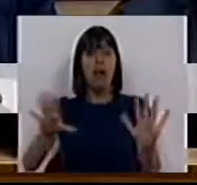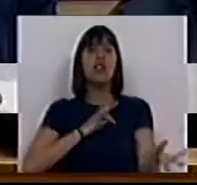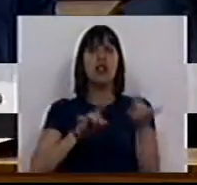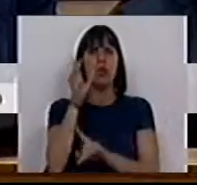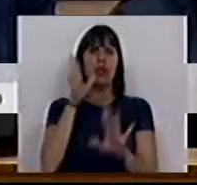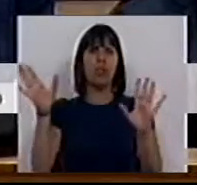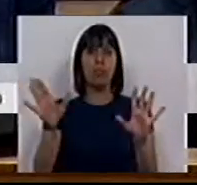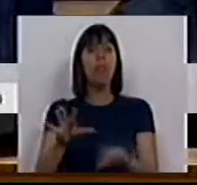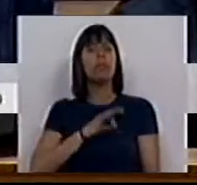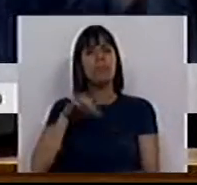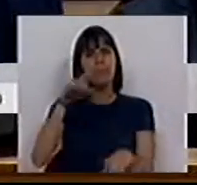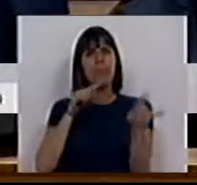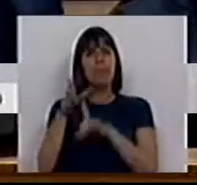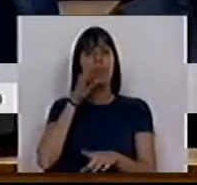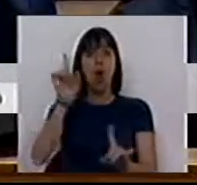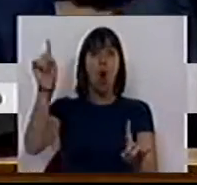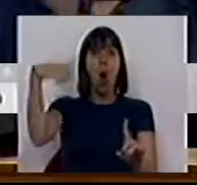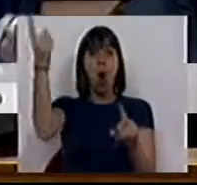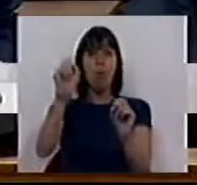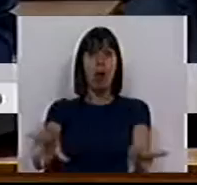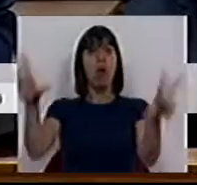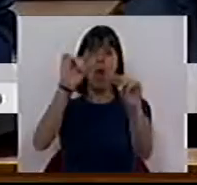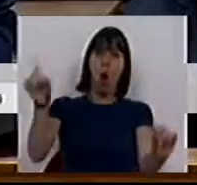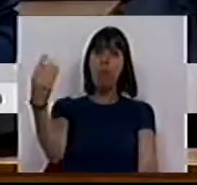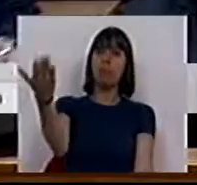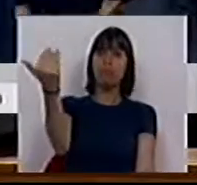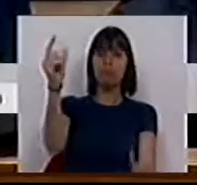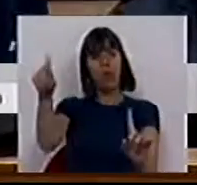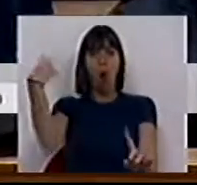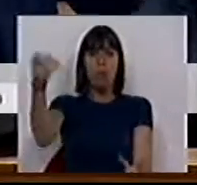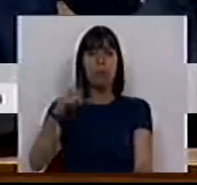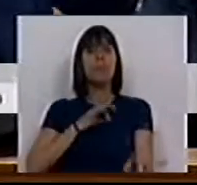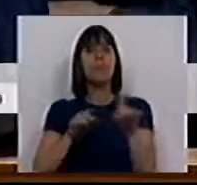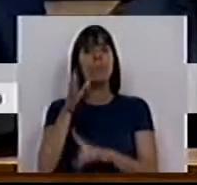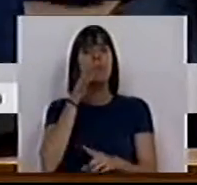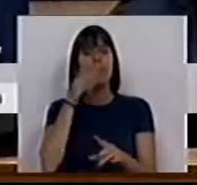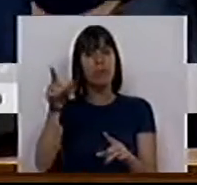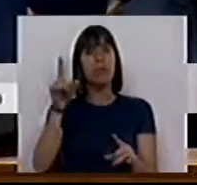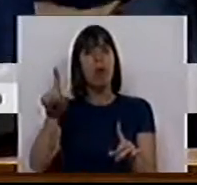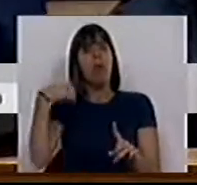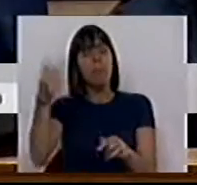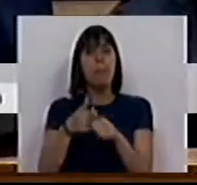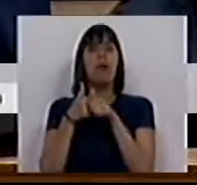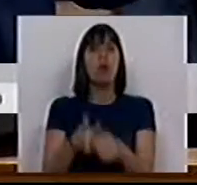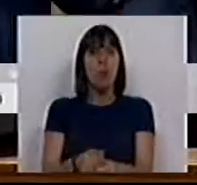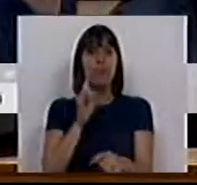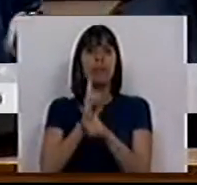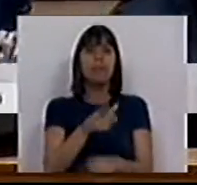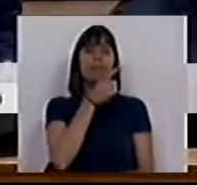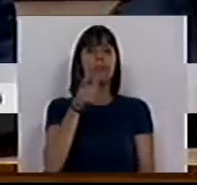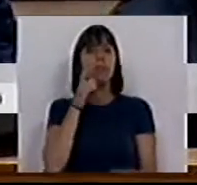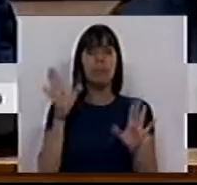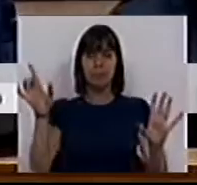Oh, Srs. Deputados, os Srs. Deputados é que deviam trazer as novidades, os Srs. Deputados é que deviam cumprir aquilo com que se